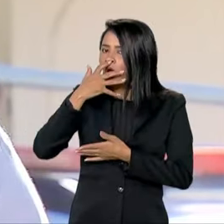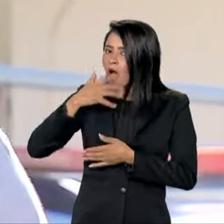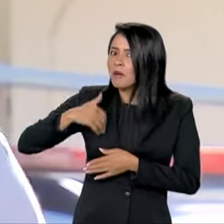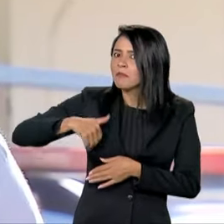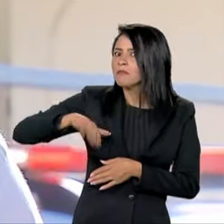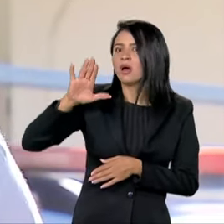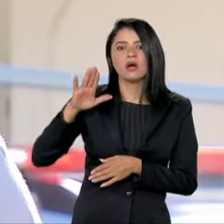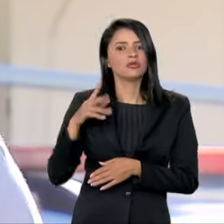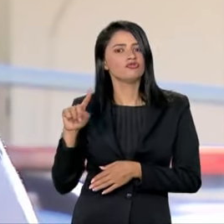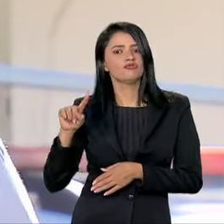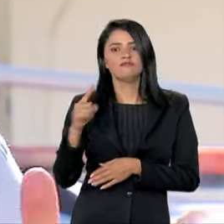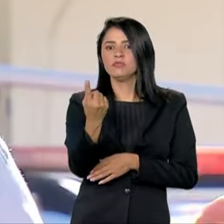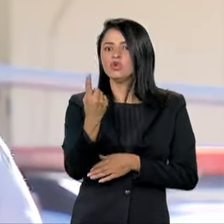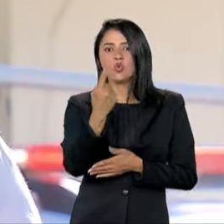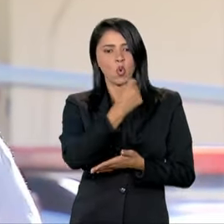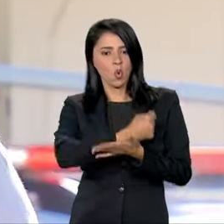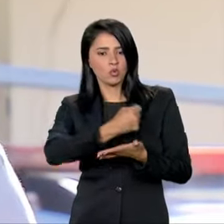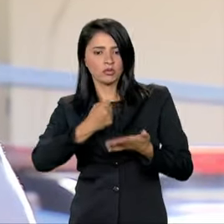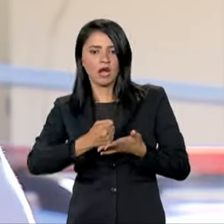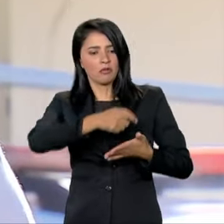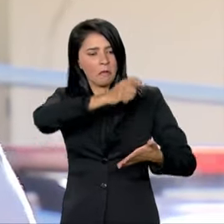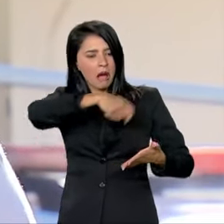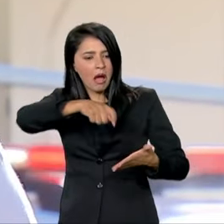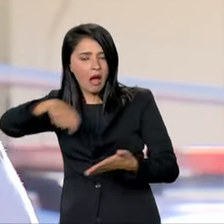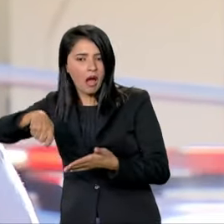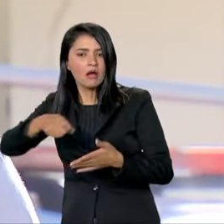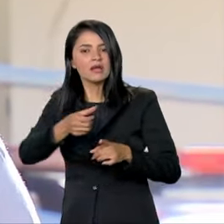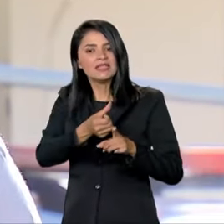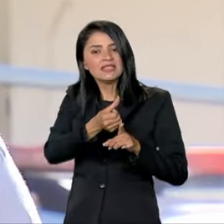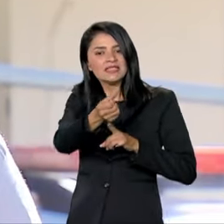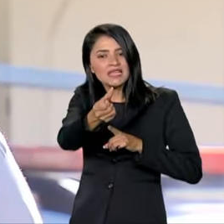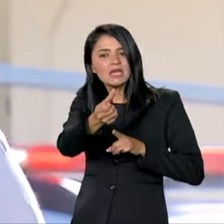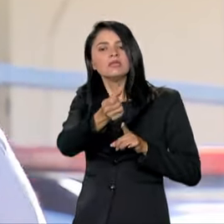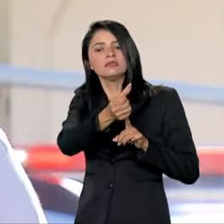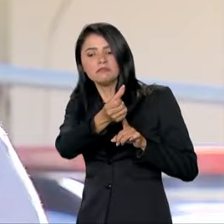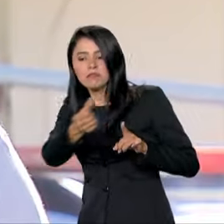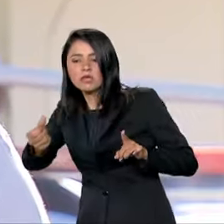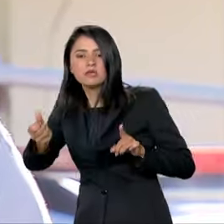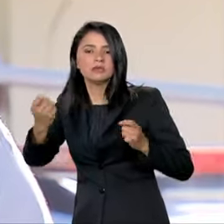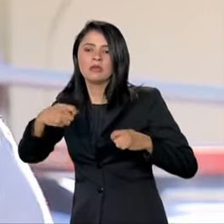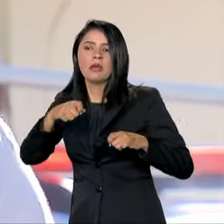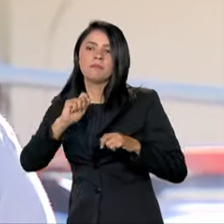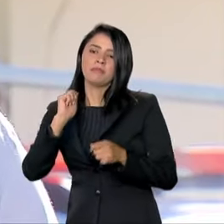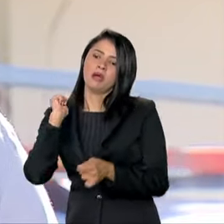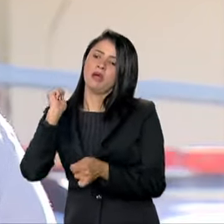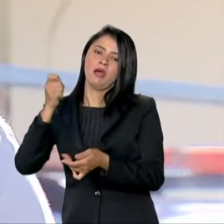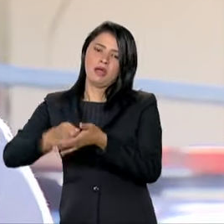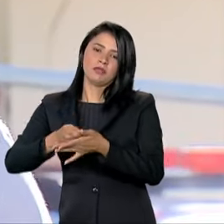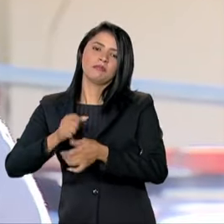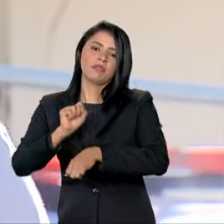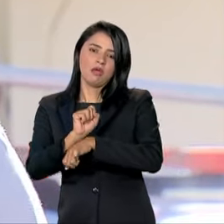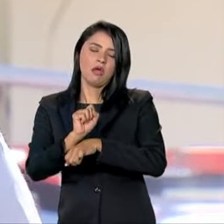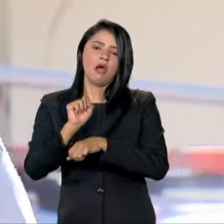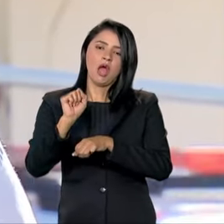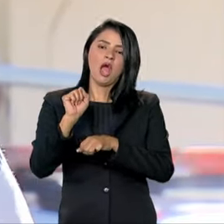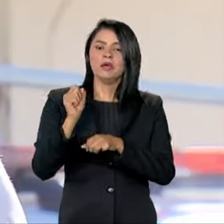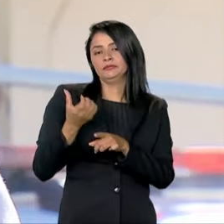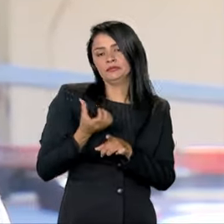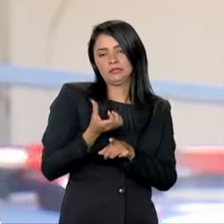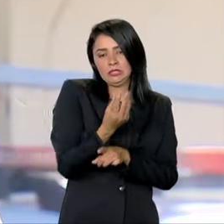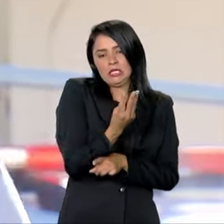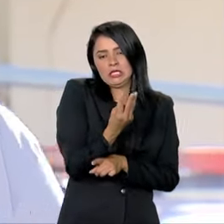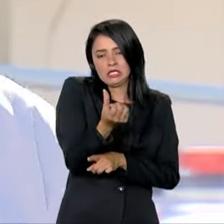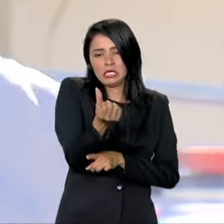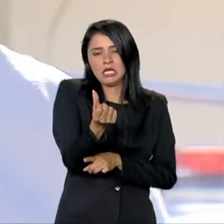contratos assinados, com seis meses de carência, com 36 meses para pagar e com juros zero. Agora,